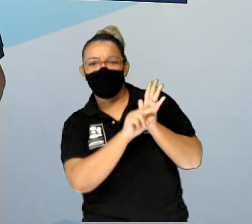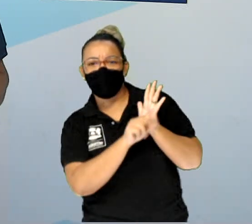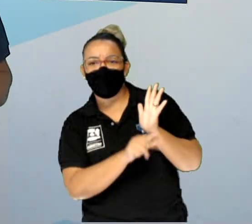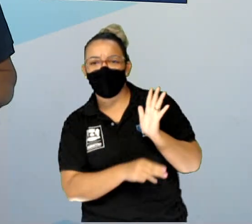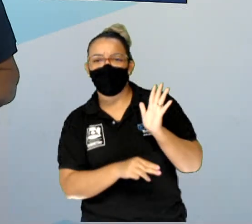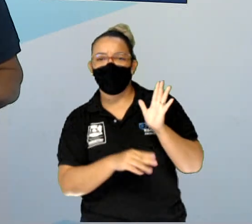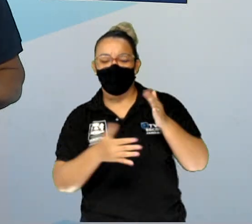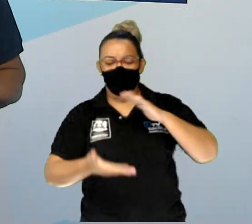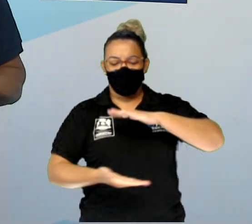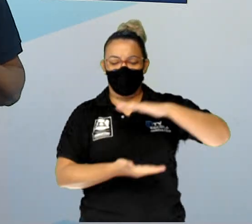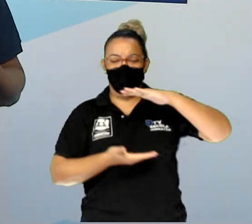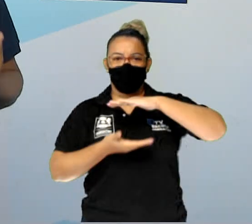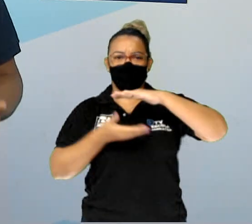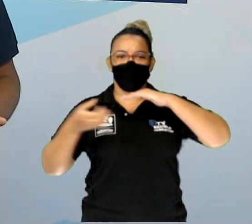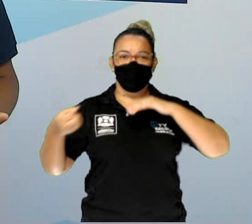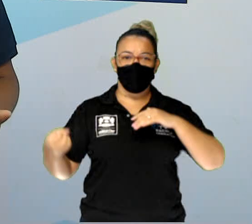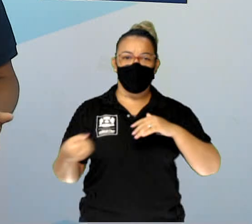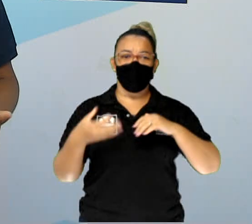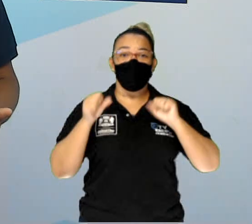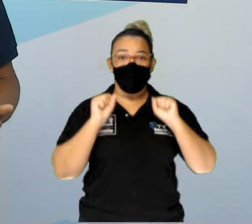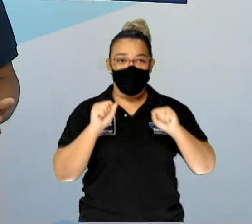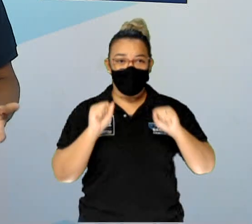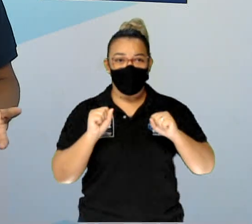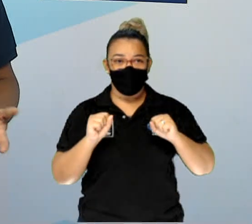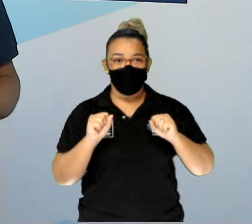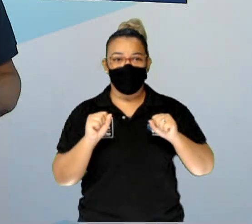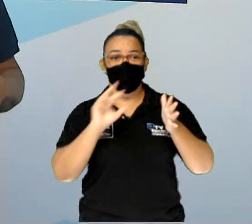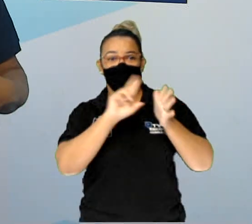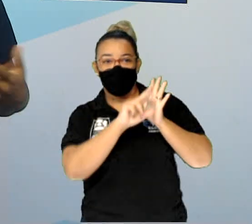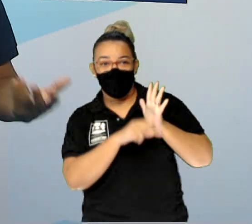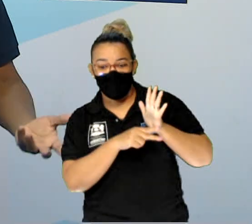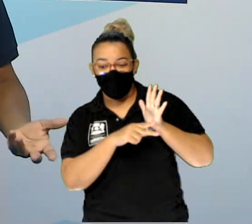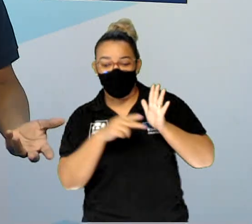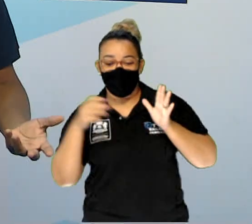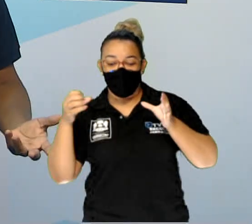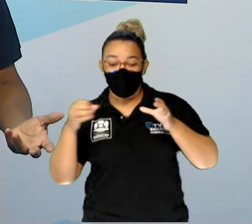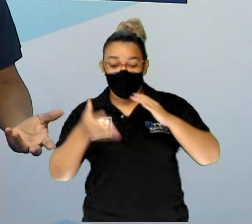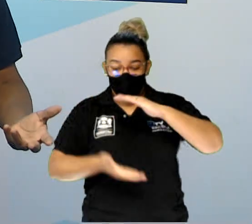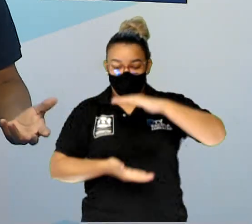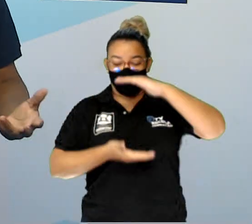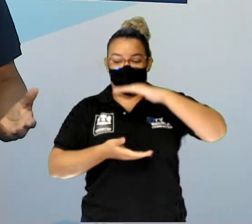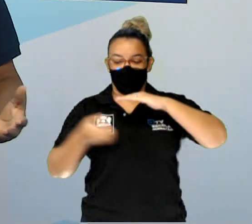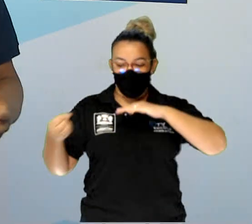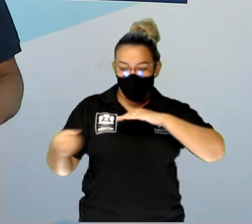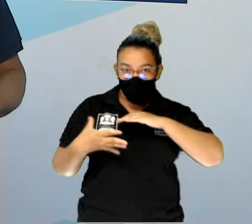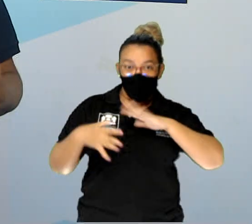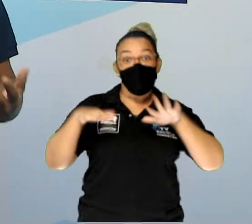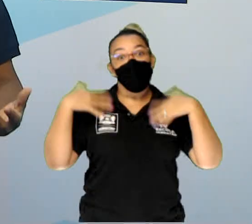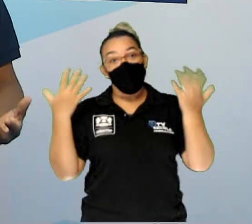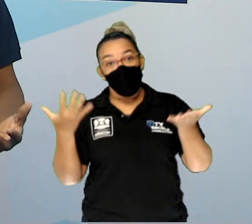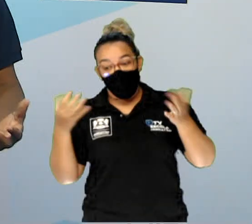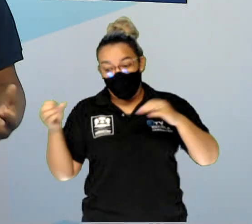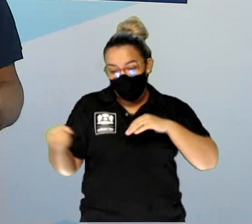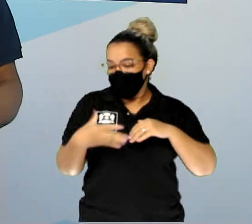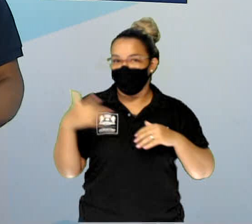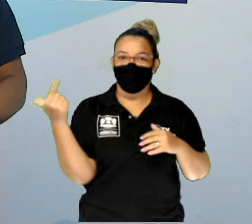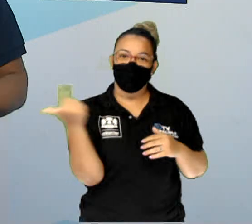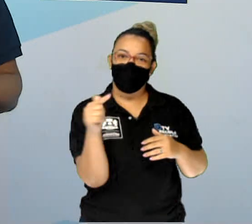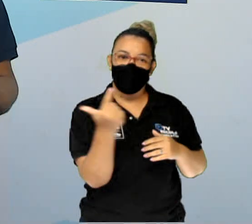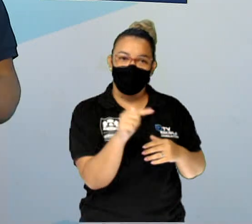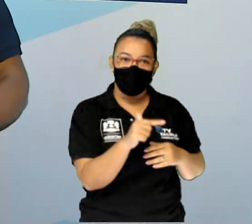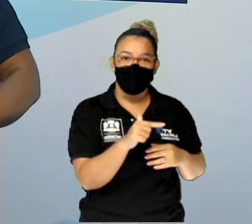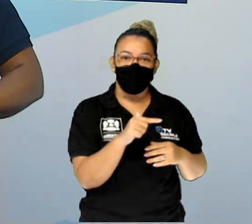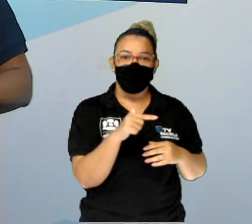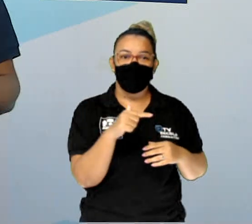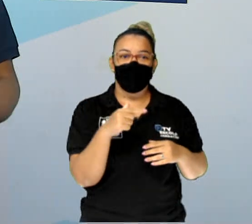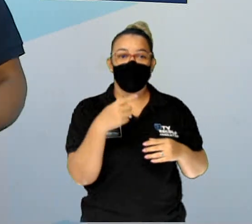eles podem ser não renováveis e renováveis. Os renováveis é porque